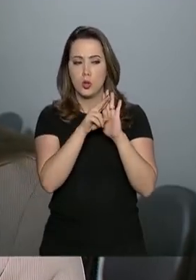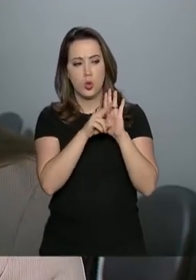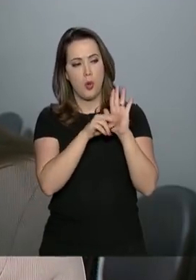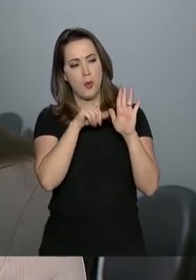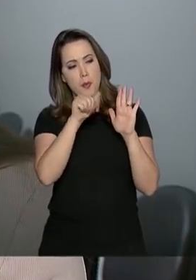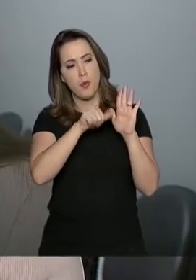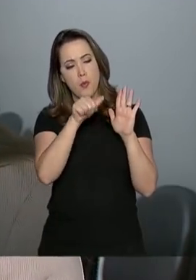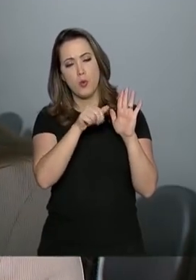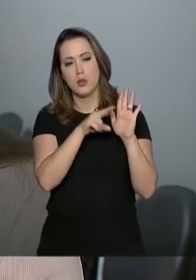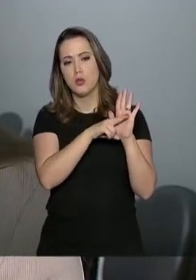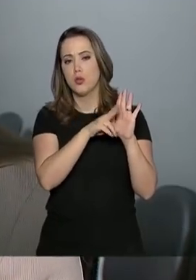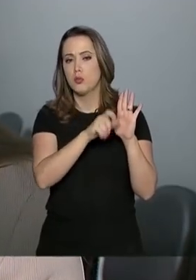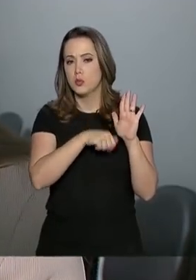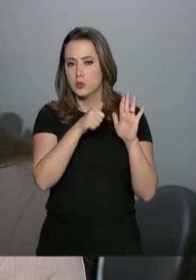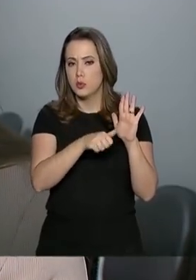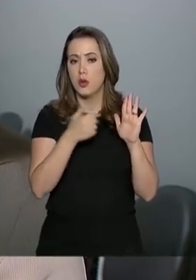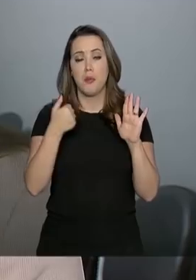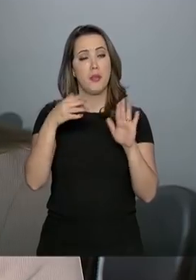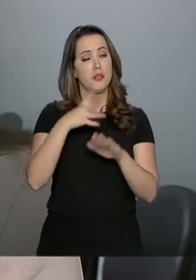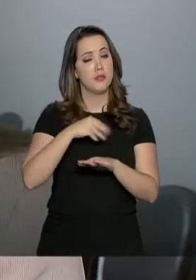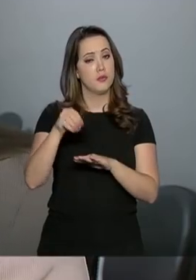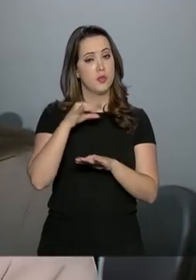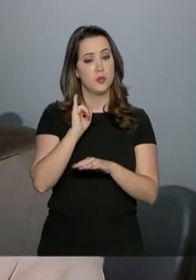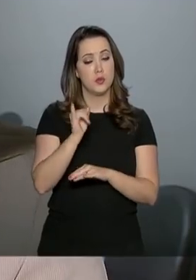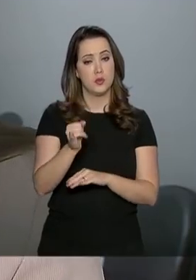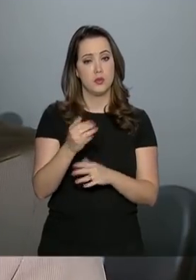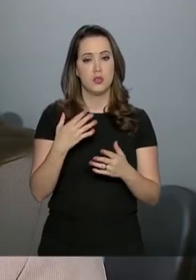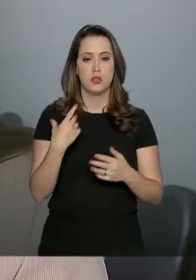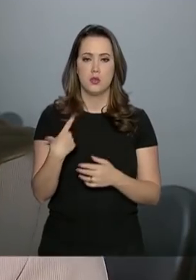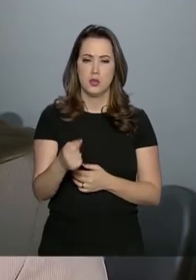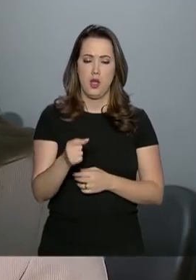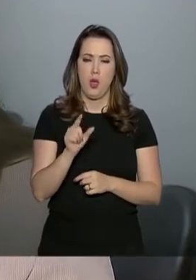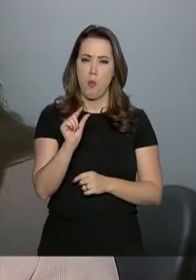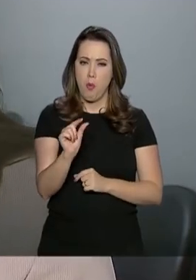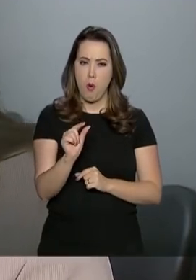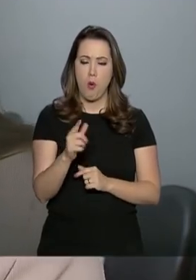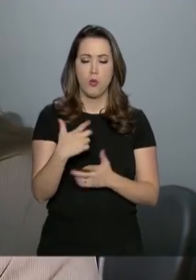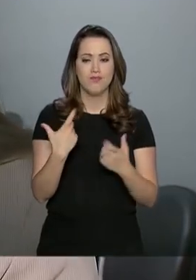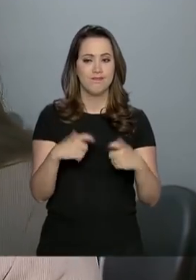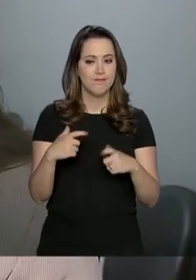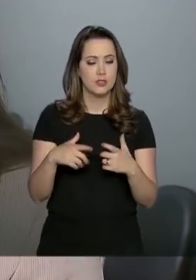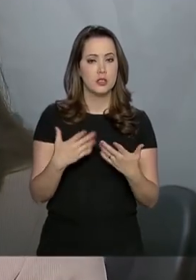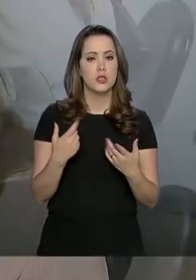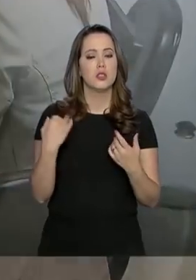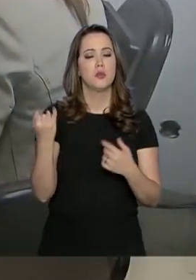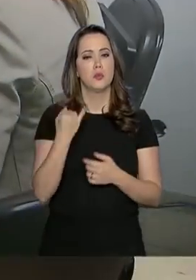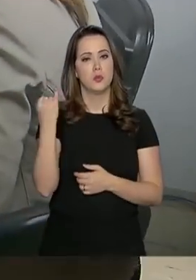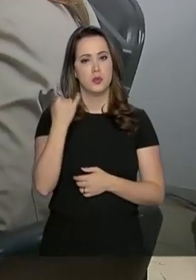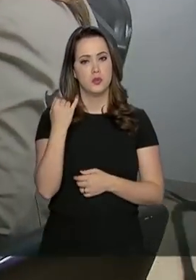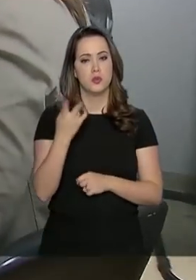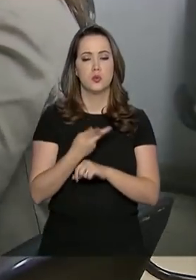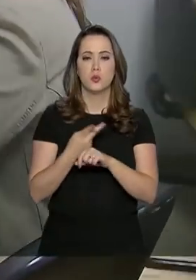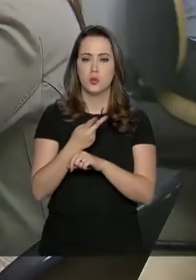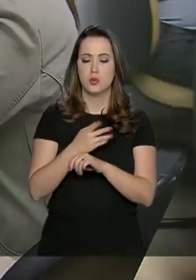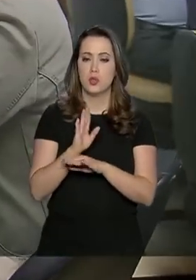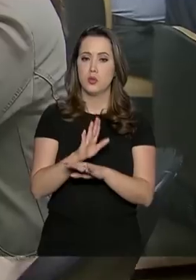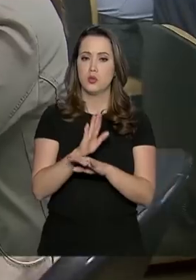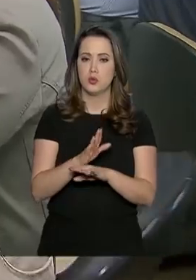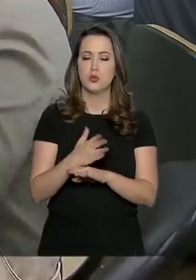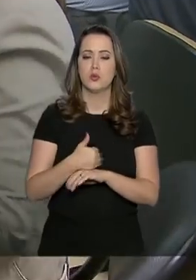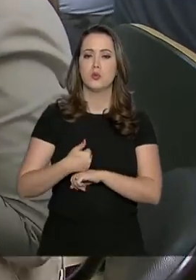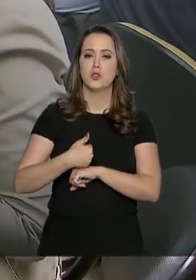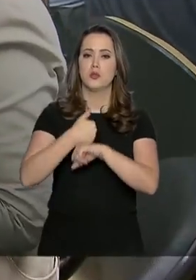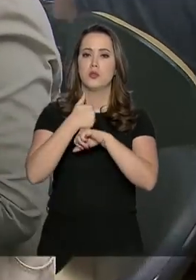mais informações que a gente precisa declarar. Então, quando a gente sai um pouquinho dessa zona de conforto, é interessante buscar uma ajuda, buscar um